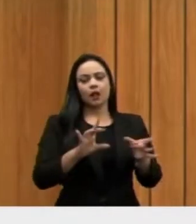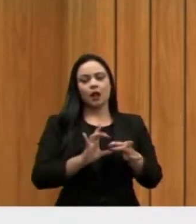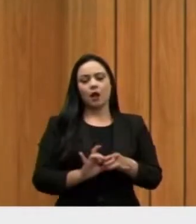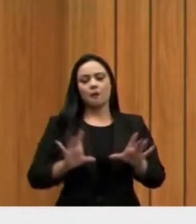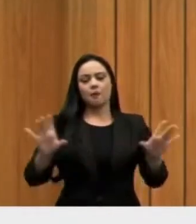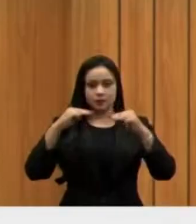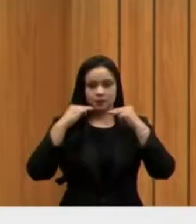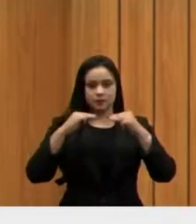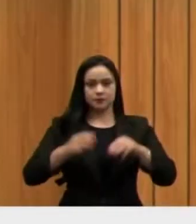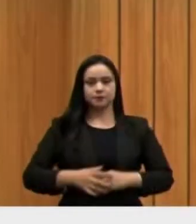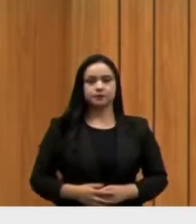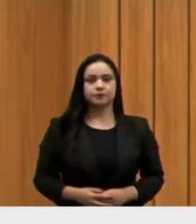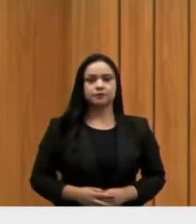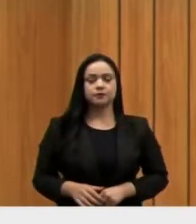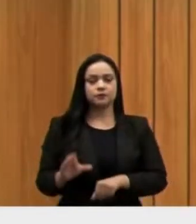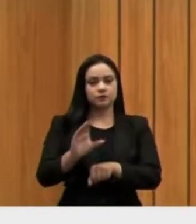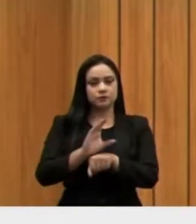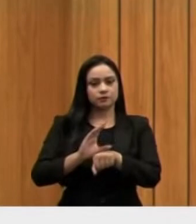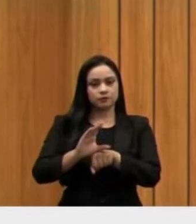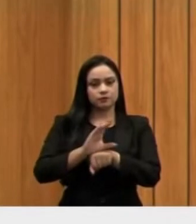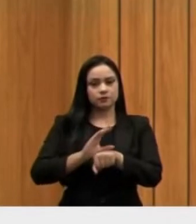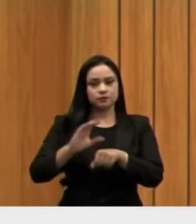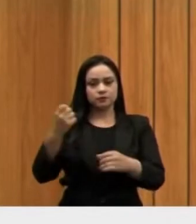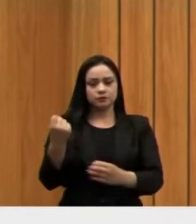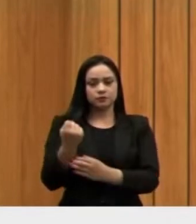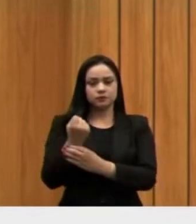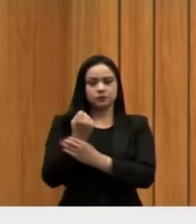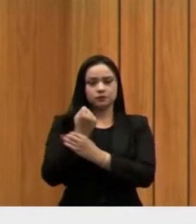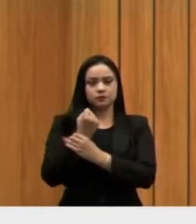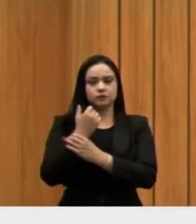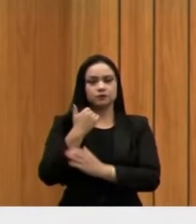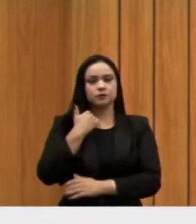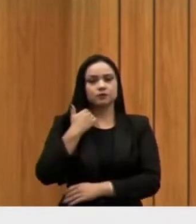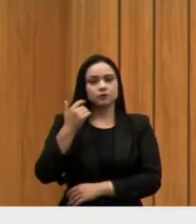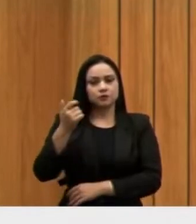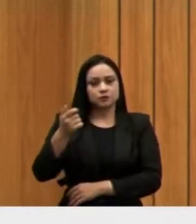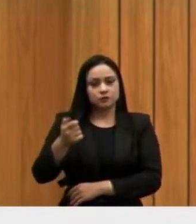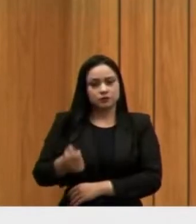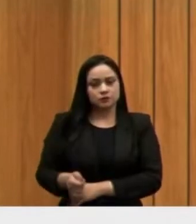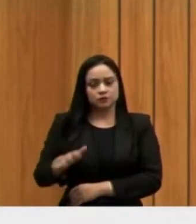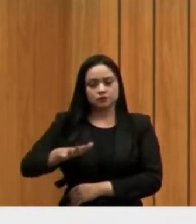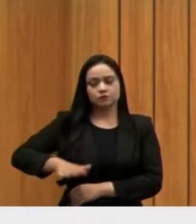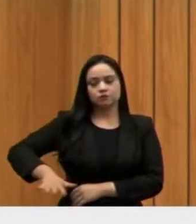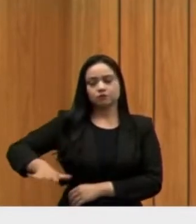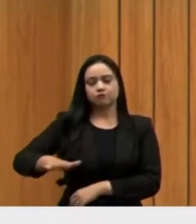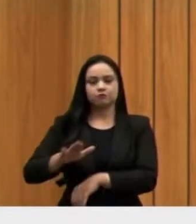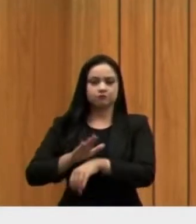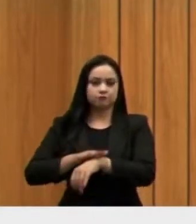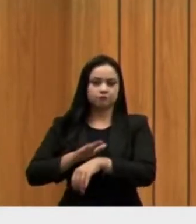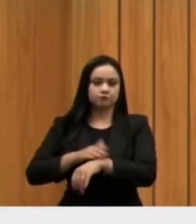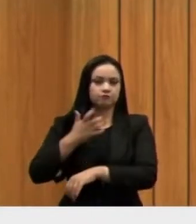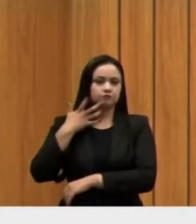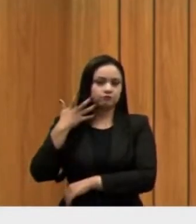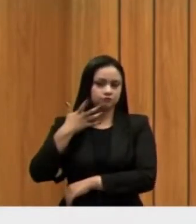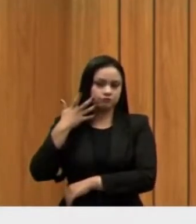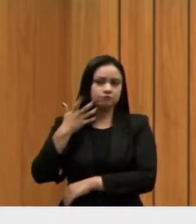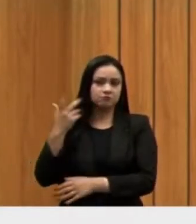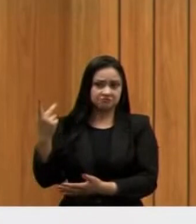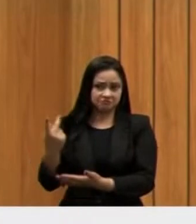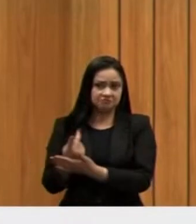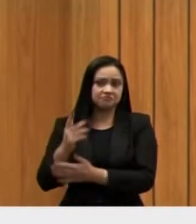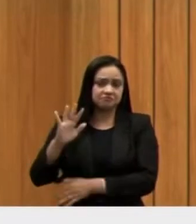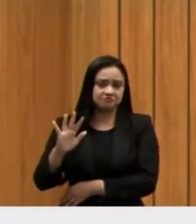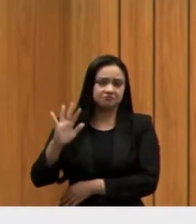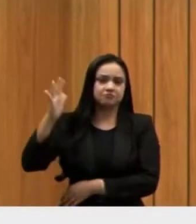constitucional. A Constituição protege o juízo crítico sobre a narrativa dos fatos,